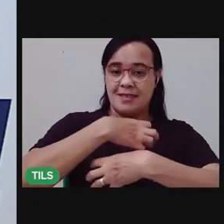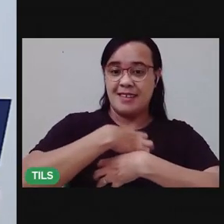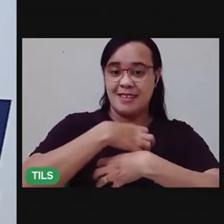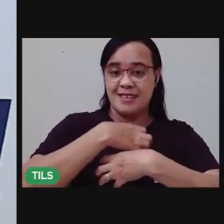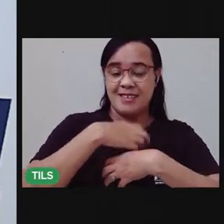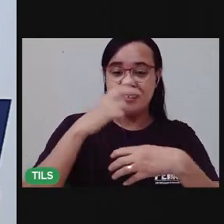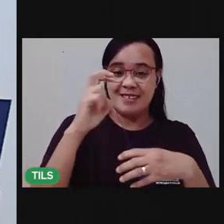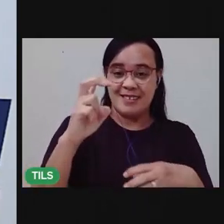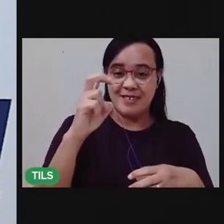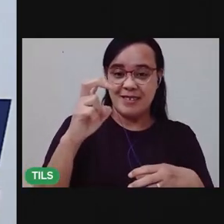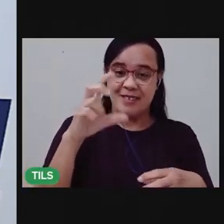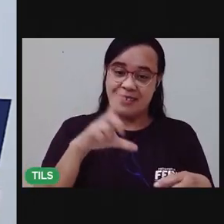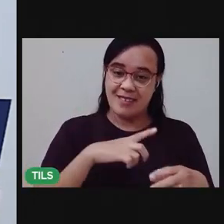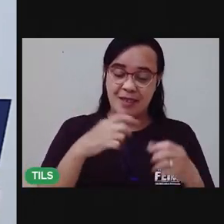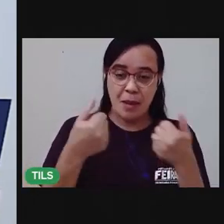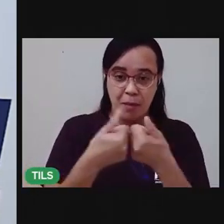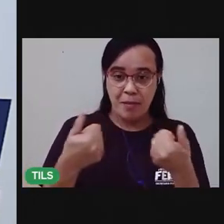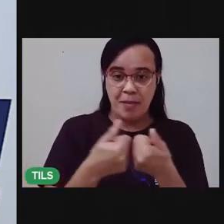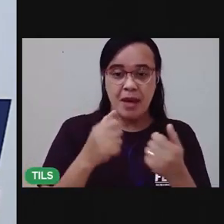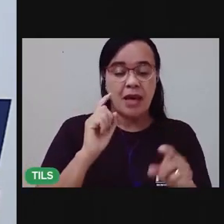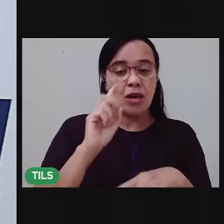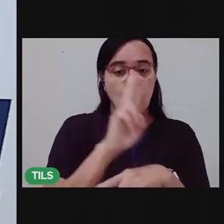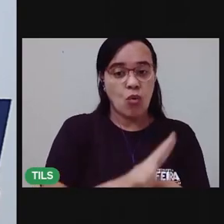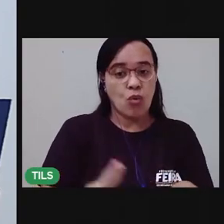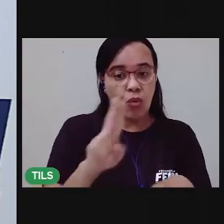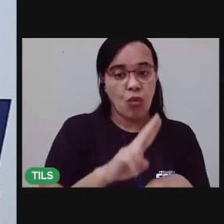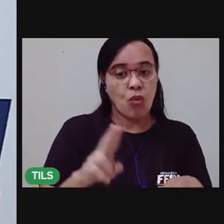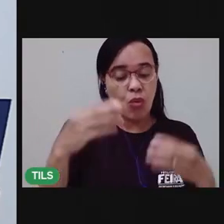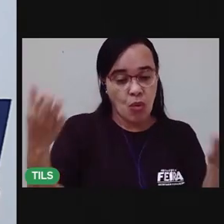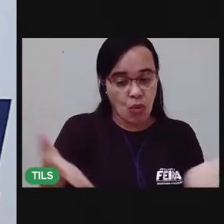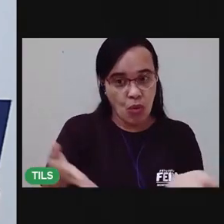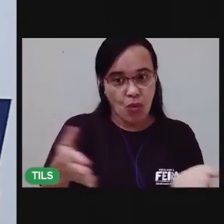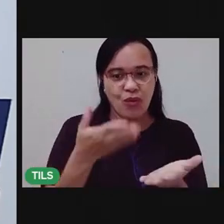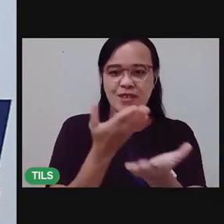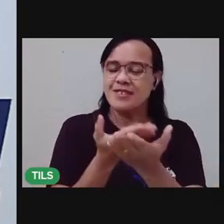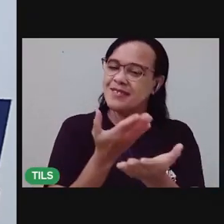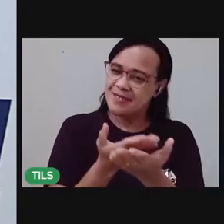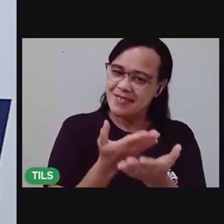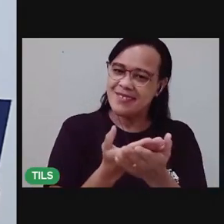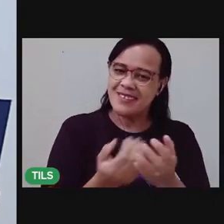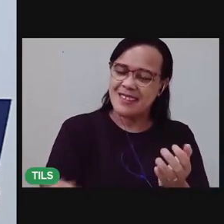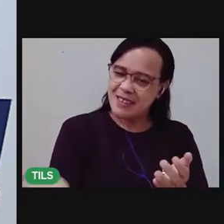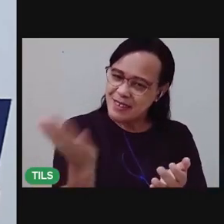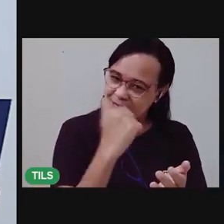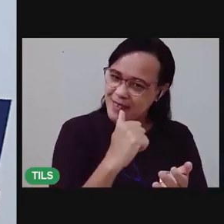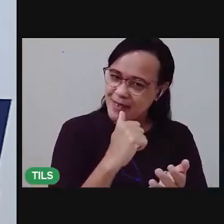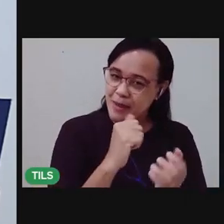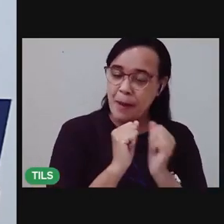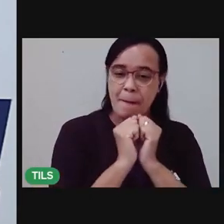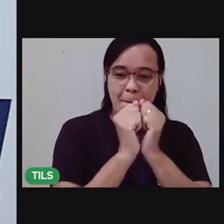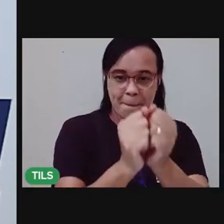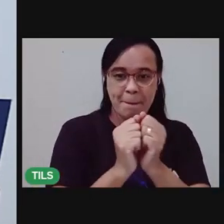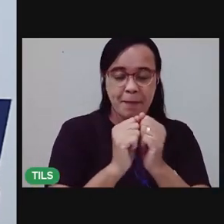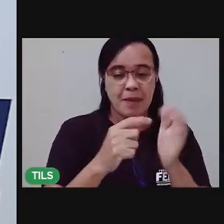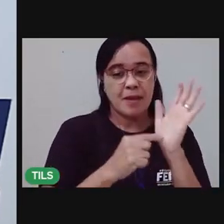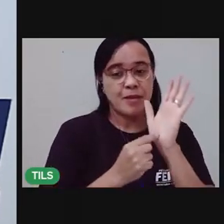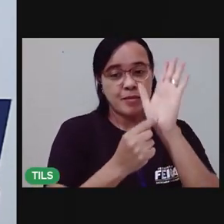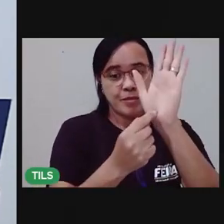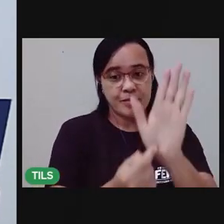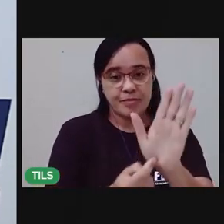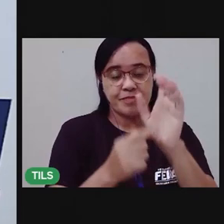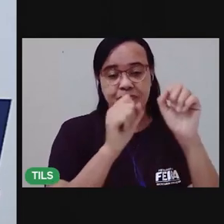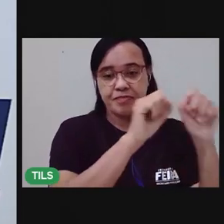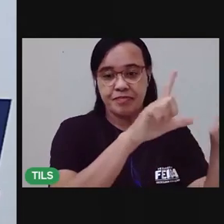deixa ela perto de você, porque a gente vai utilizar nesse momento da aula. Vamos lá, já vou mostrar a apresentação.